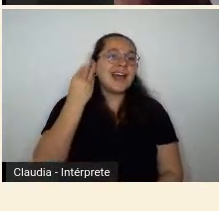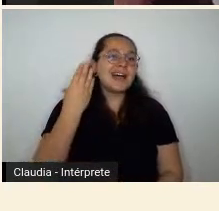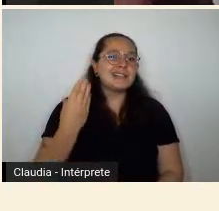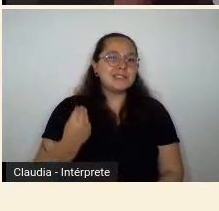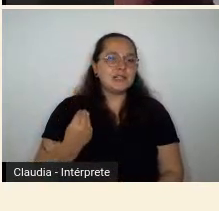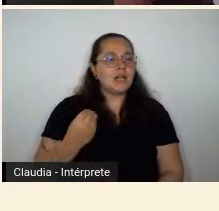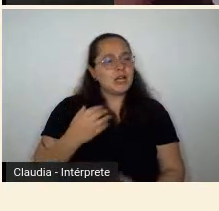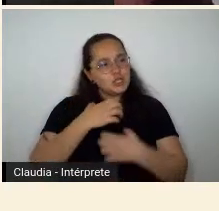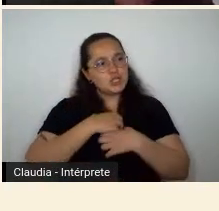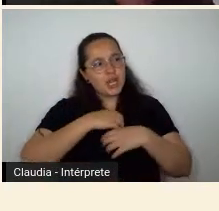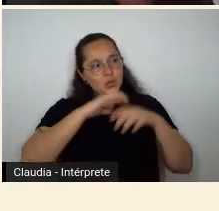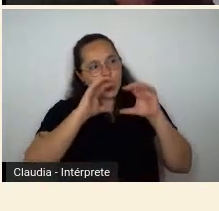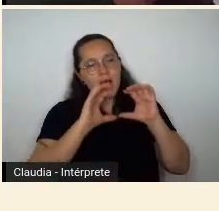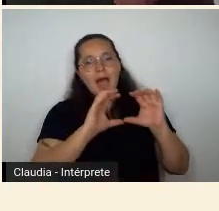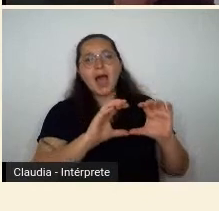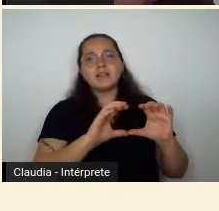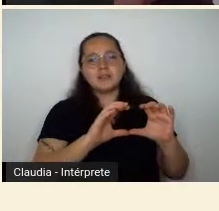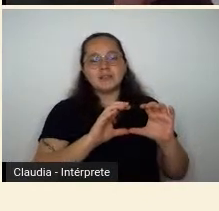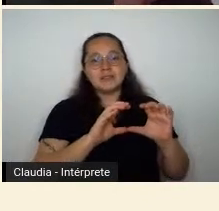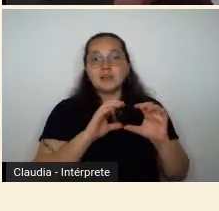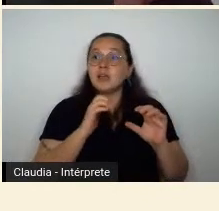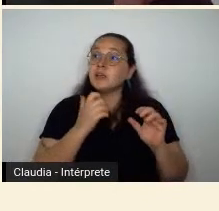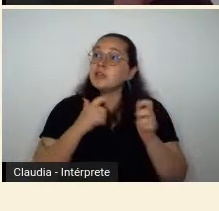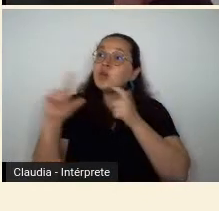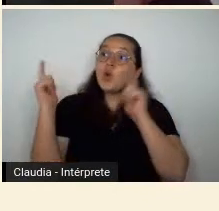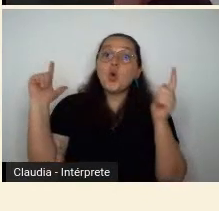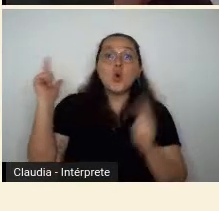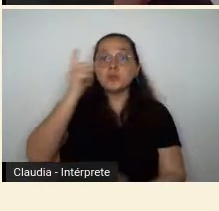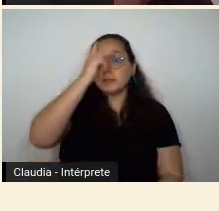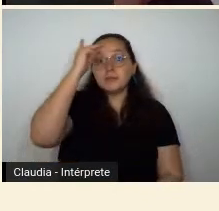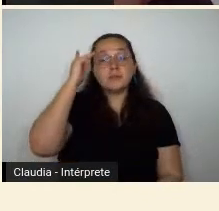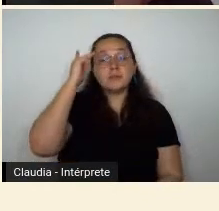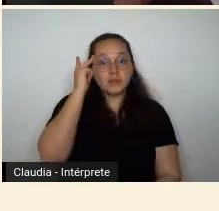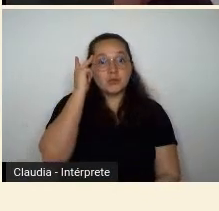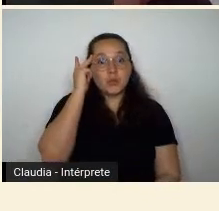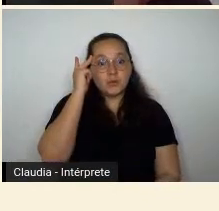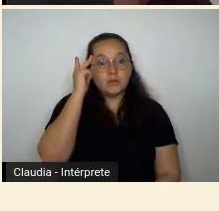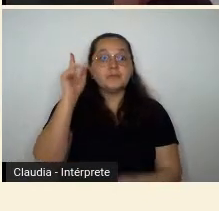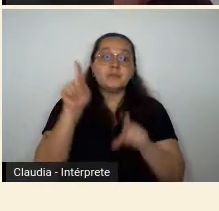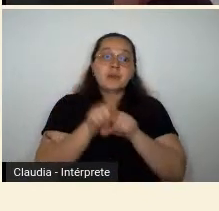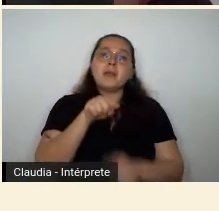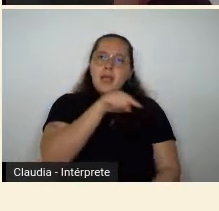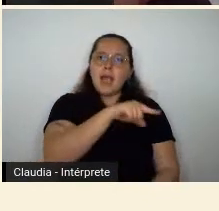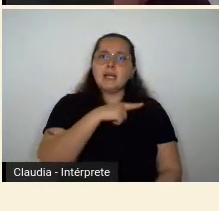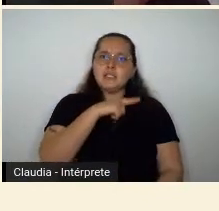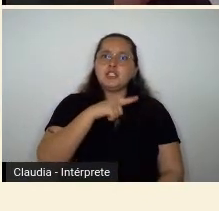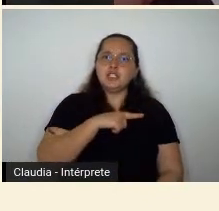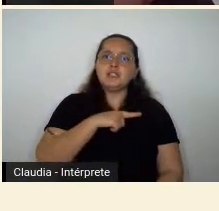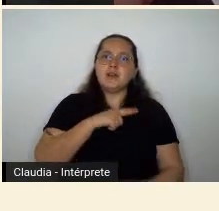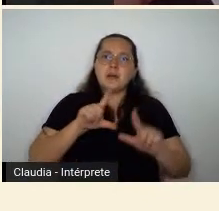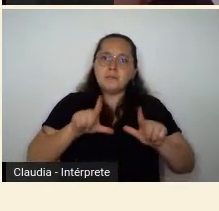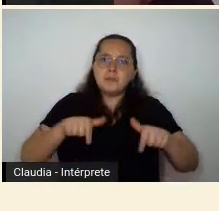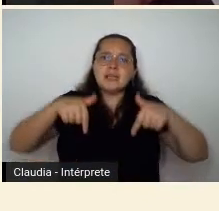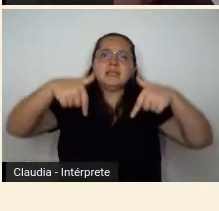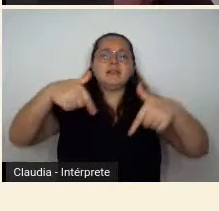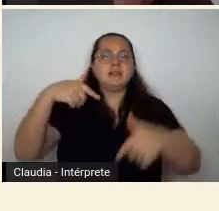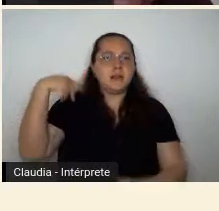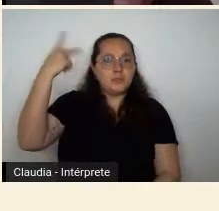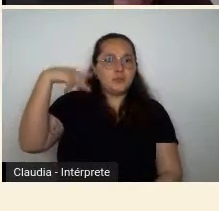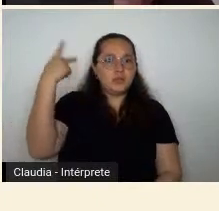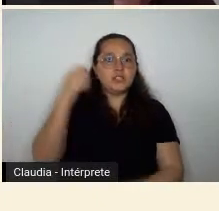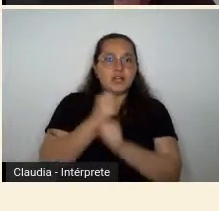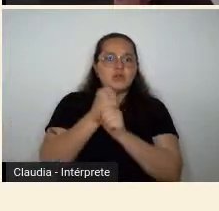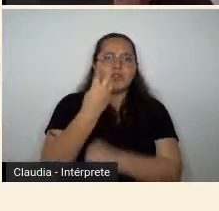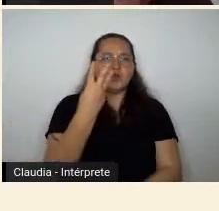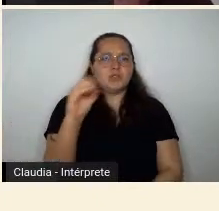modo que eclipsam, por exemplo, facetas, inclusive a própria militância política dela nos anos 30, que não é lembrada